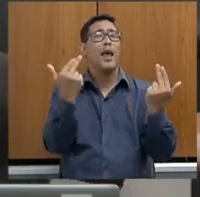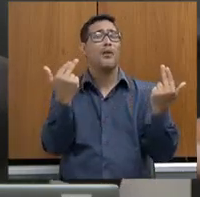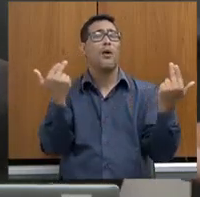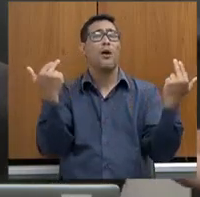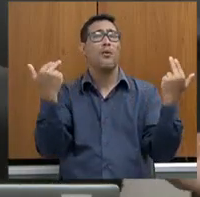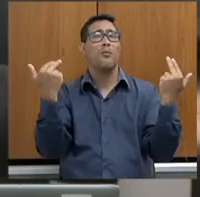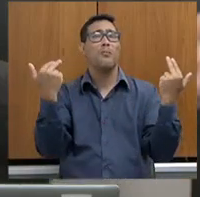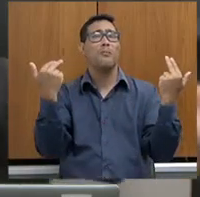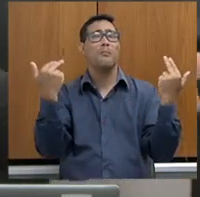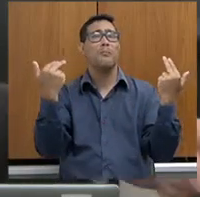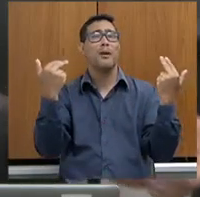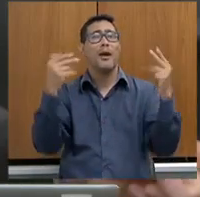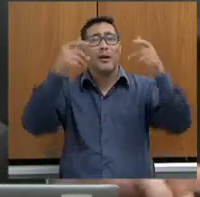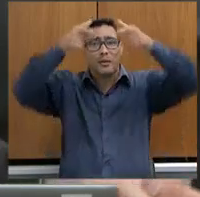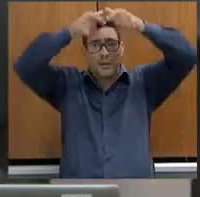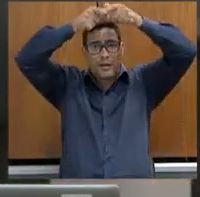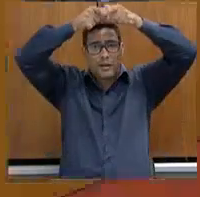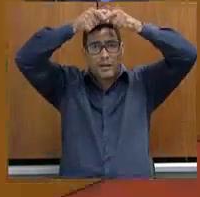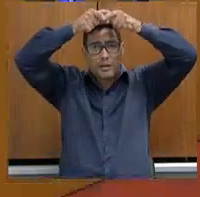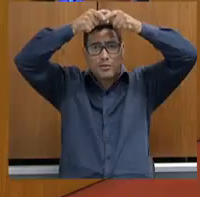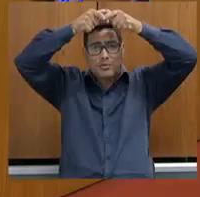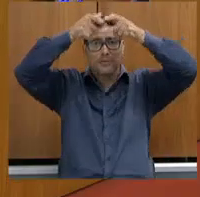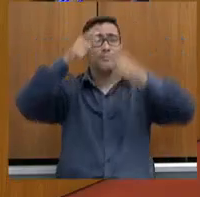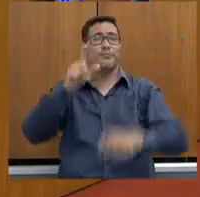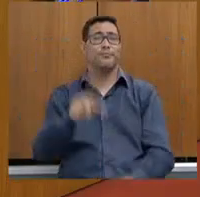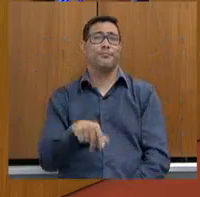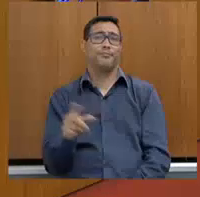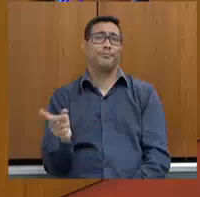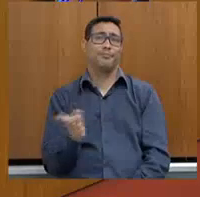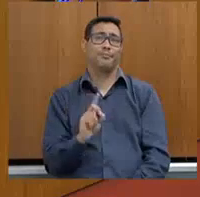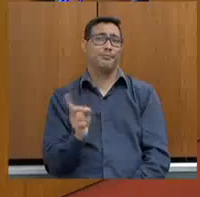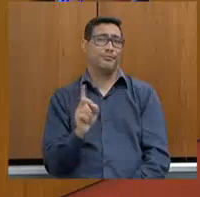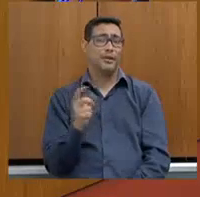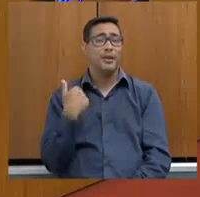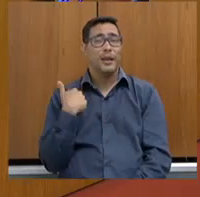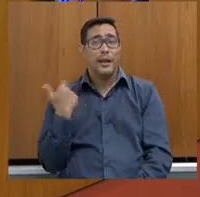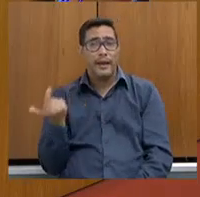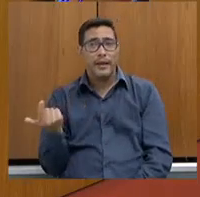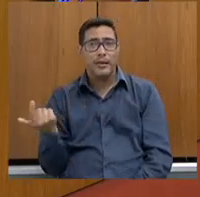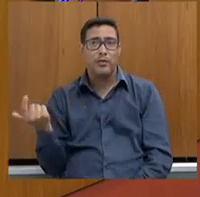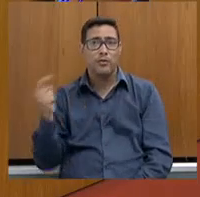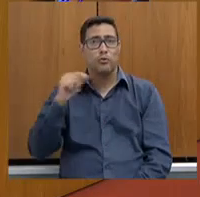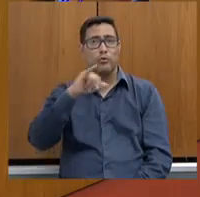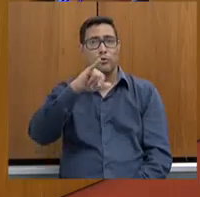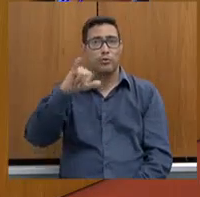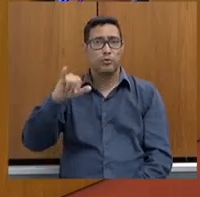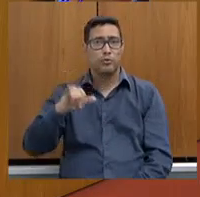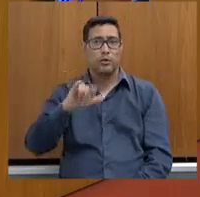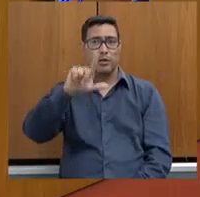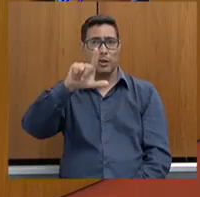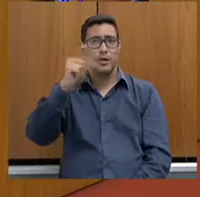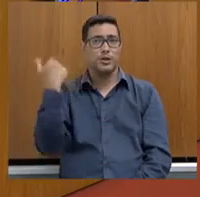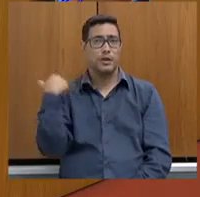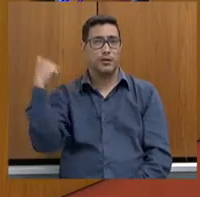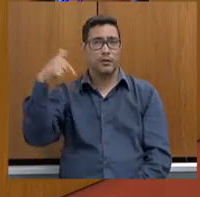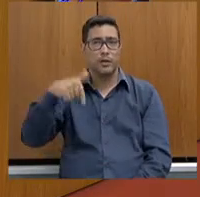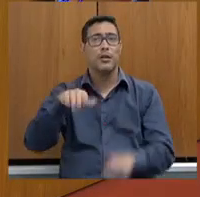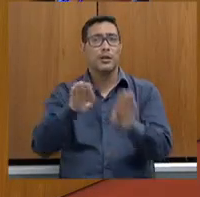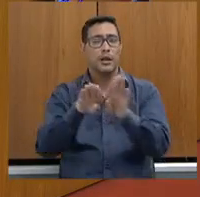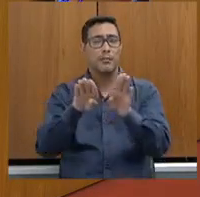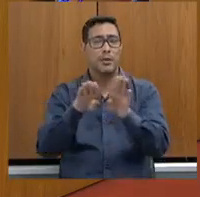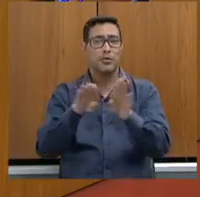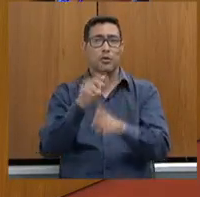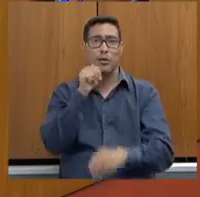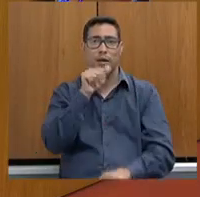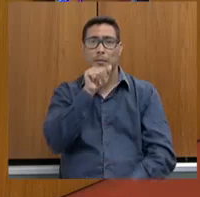Comentei aqui com a Celise, Bruno. João Leite estava aqui na comissão quando nós trouxemos a mãe do garoto